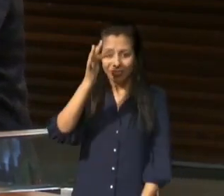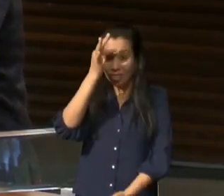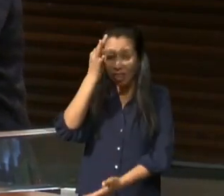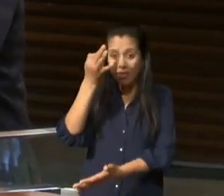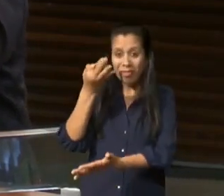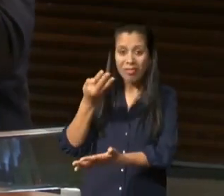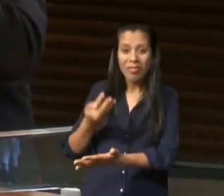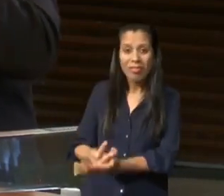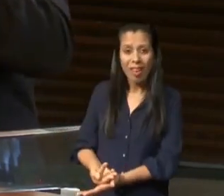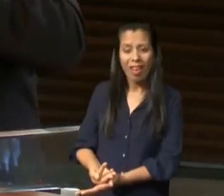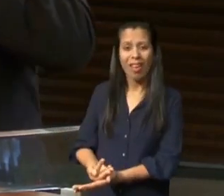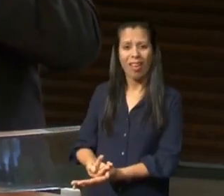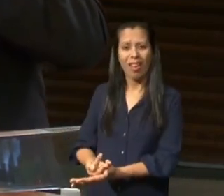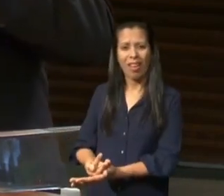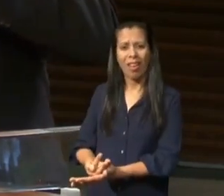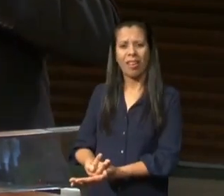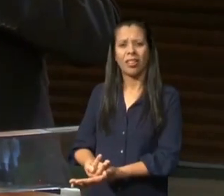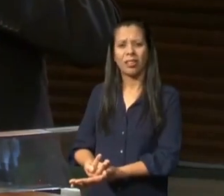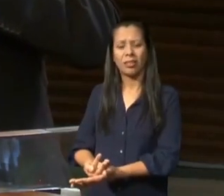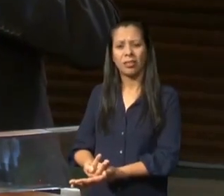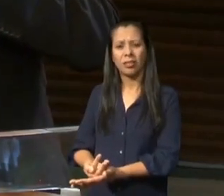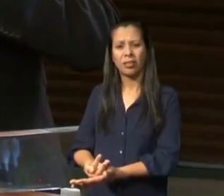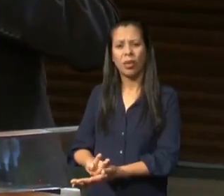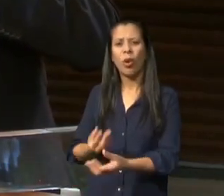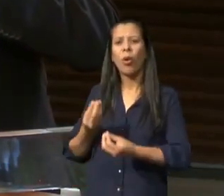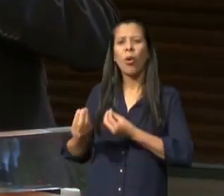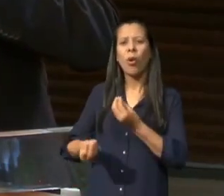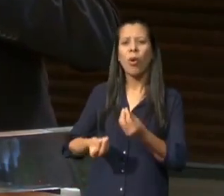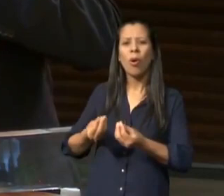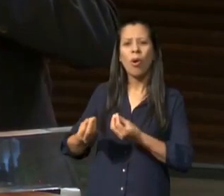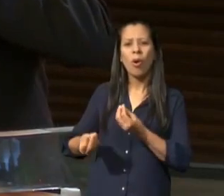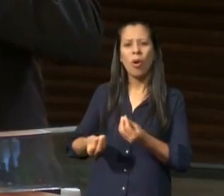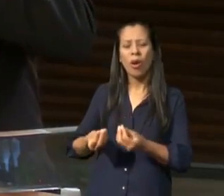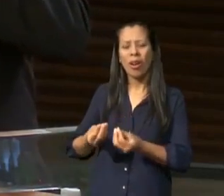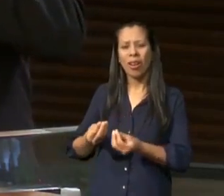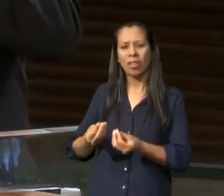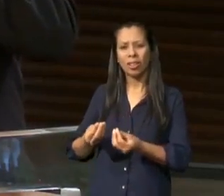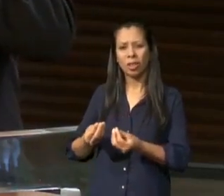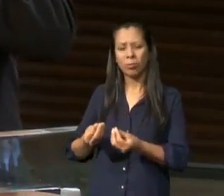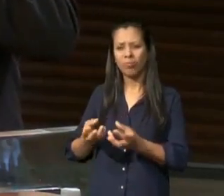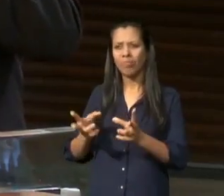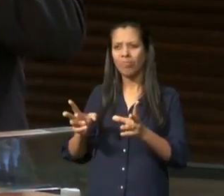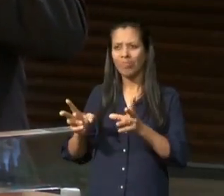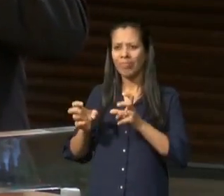religiosidade da maneira como nós estamos olhando para nossa vida espiritual